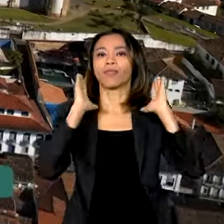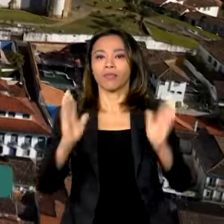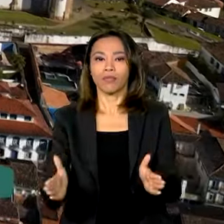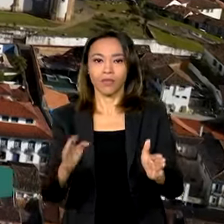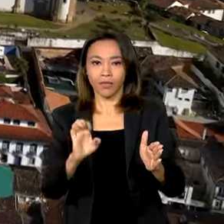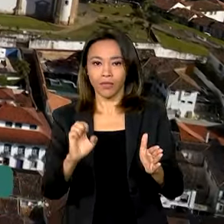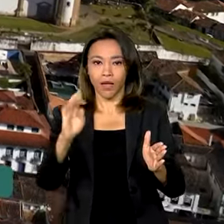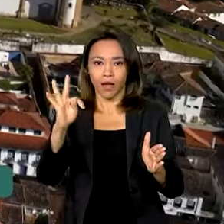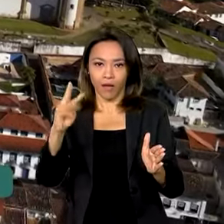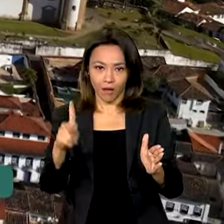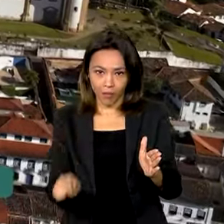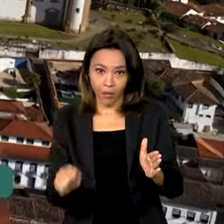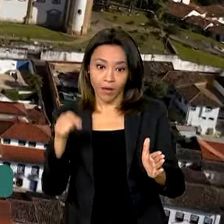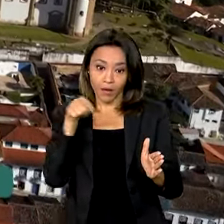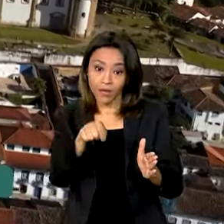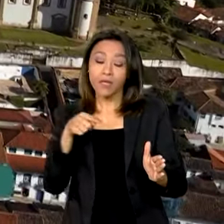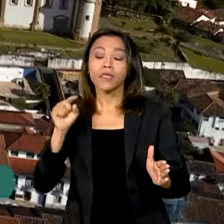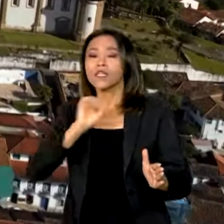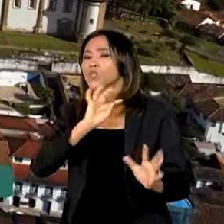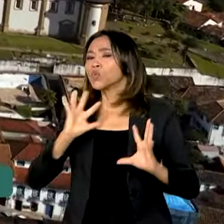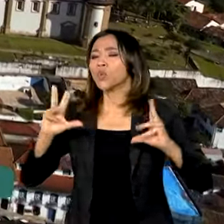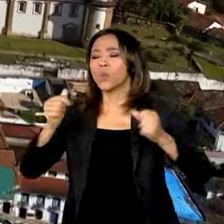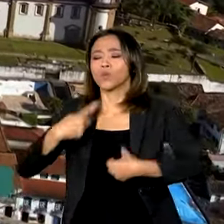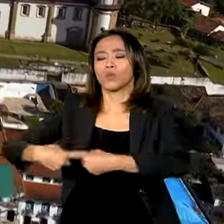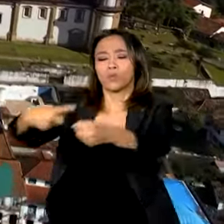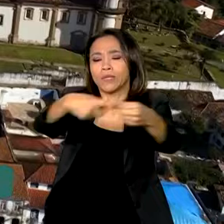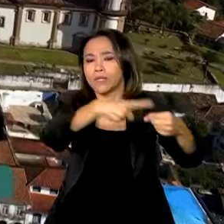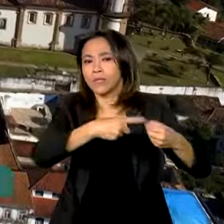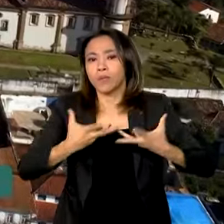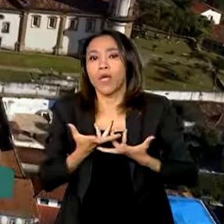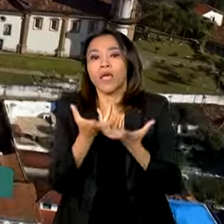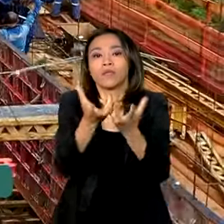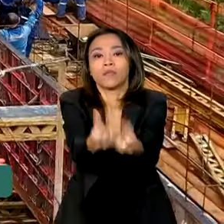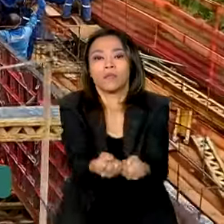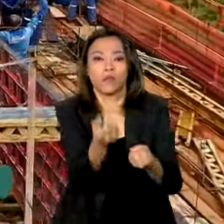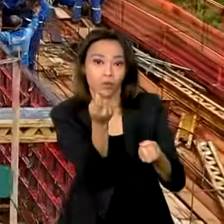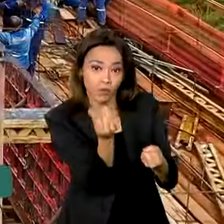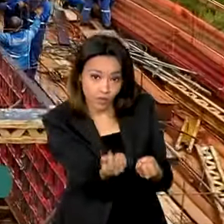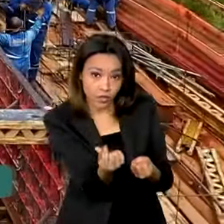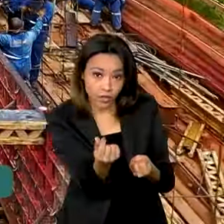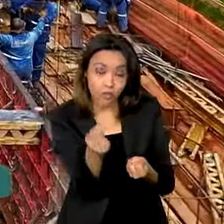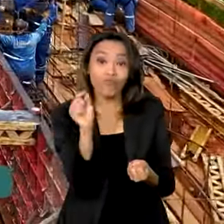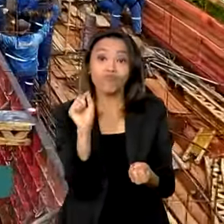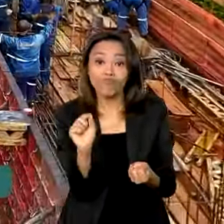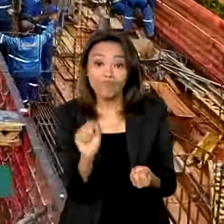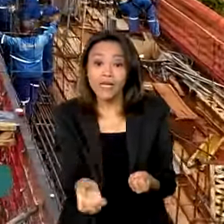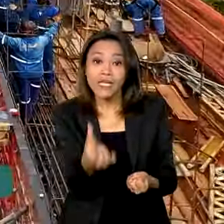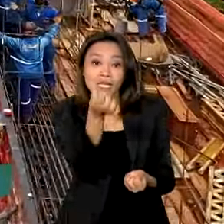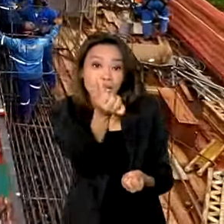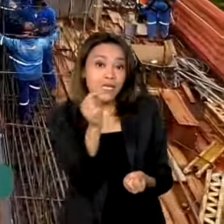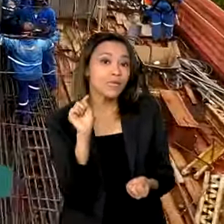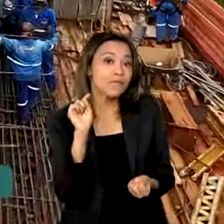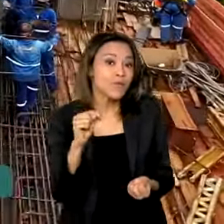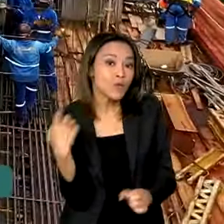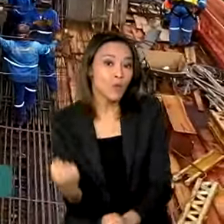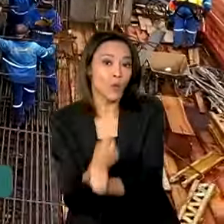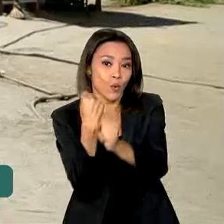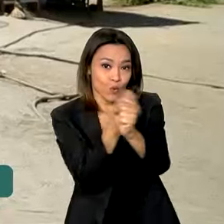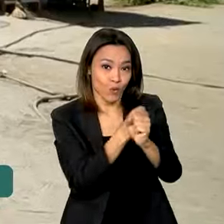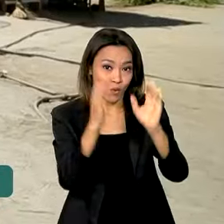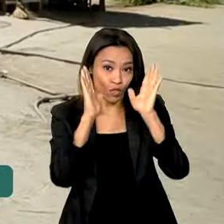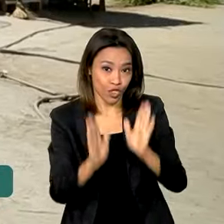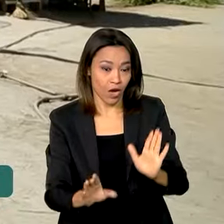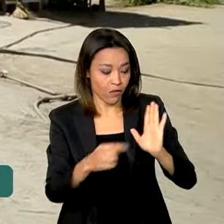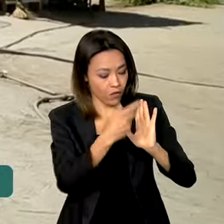previsão é de que todos os municípios recebam recursos para cerca de 6 mil obras selecionadas,